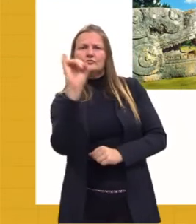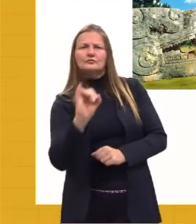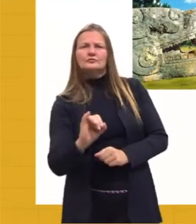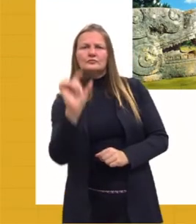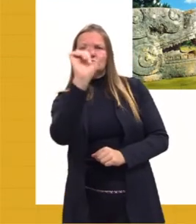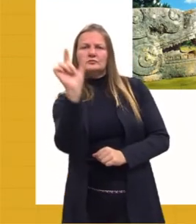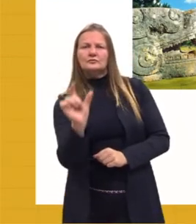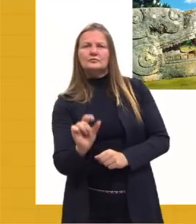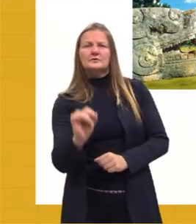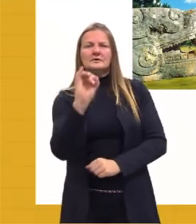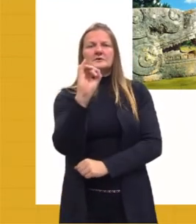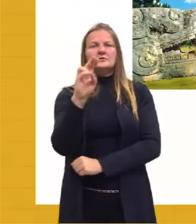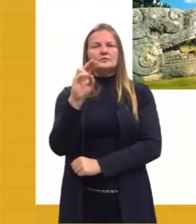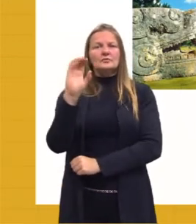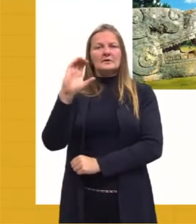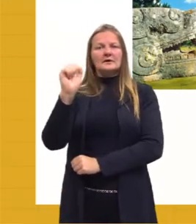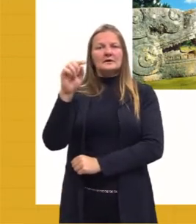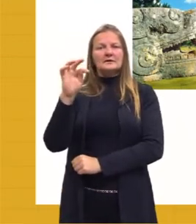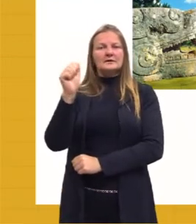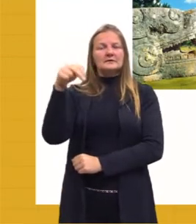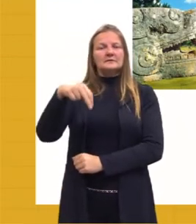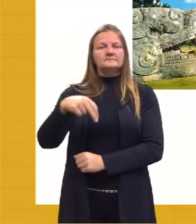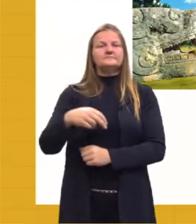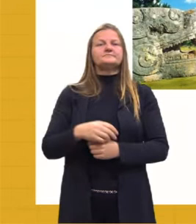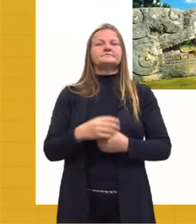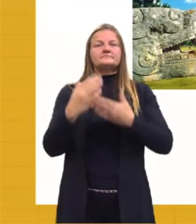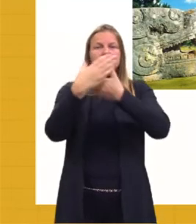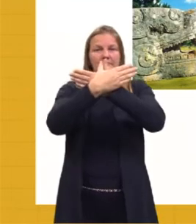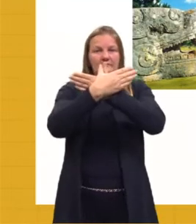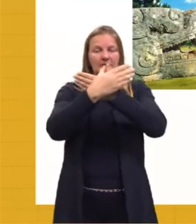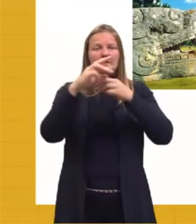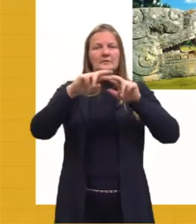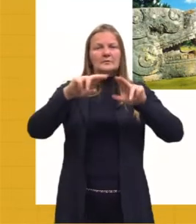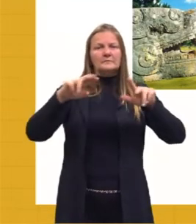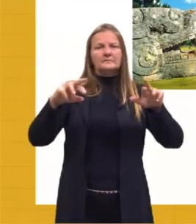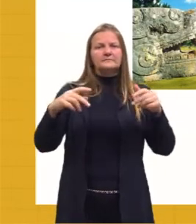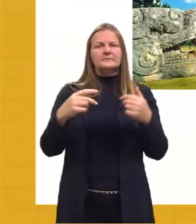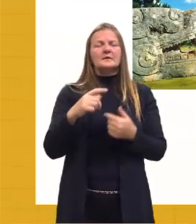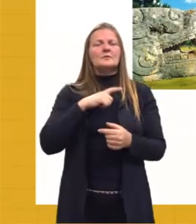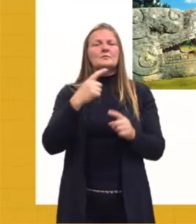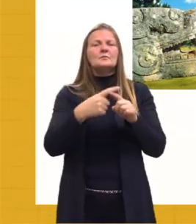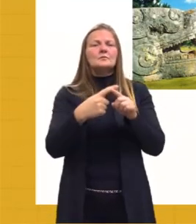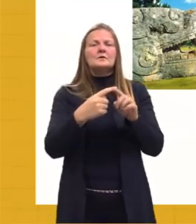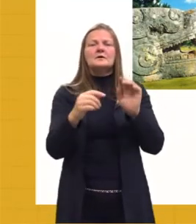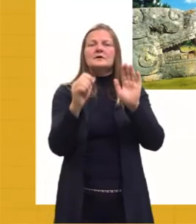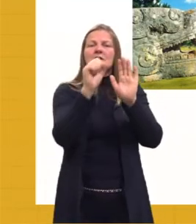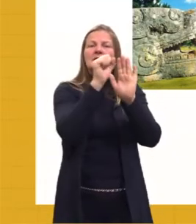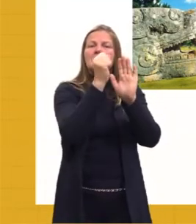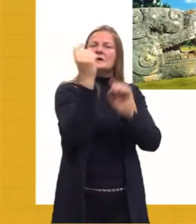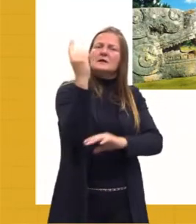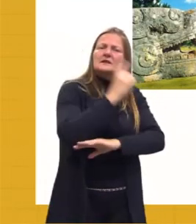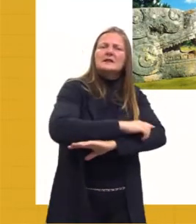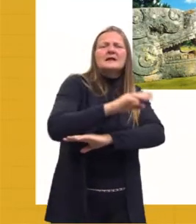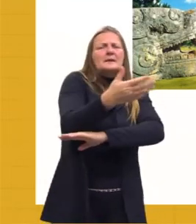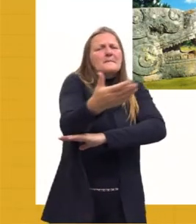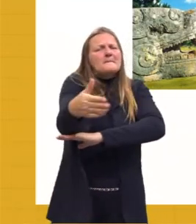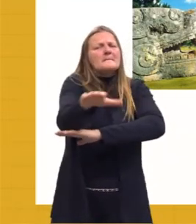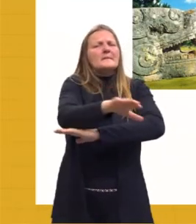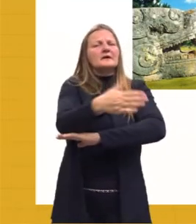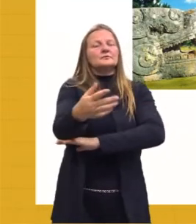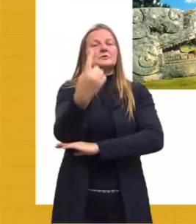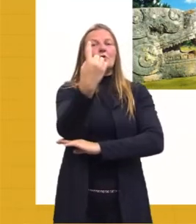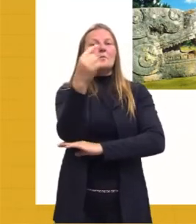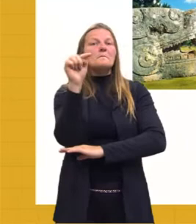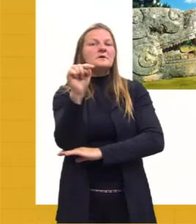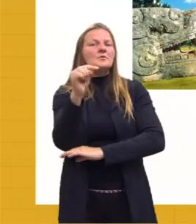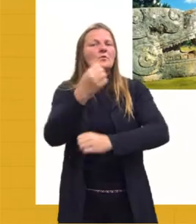de Yucatán, fixou-se a civilização maia, cuja formação histórica é datada de meado de mil anos